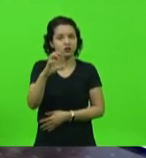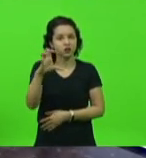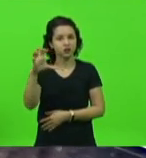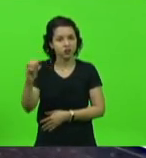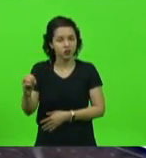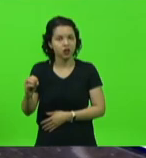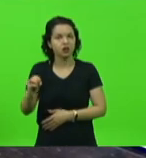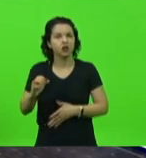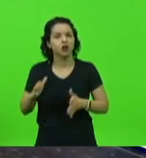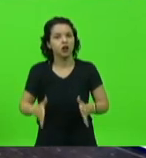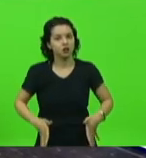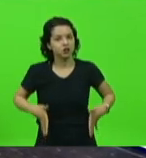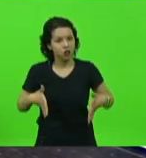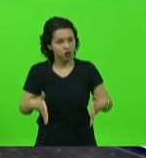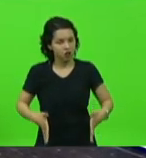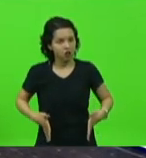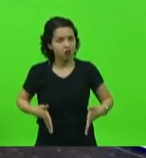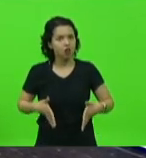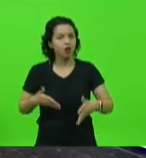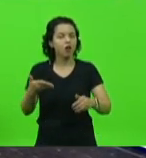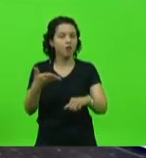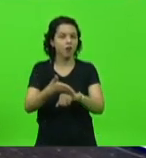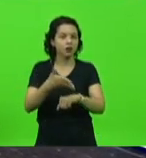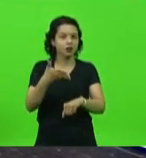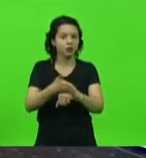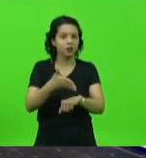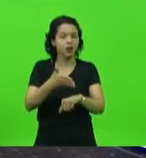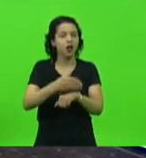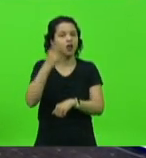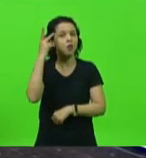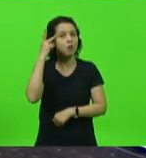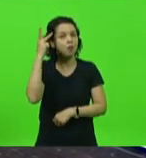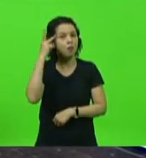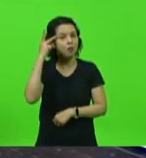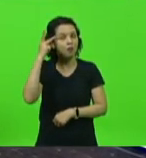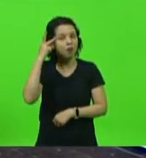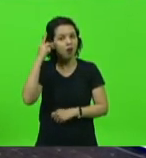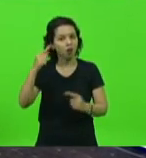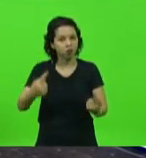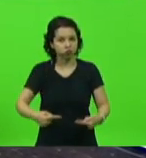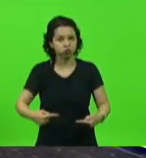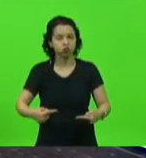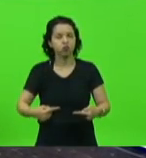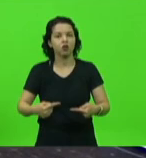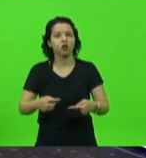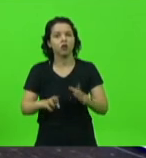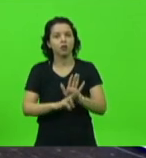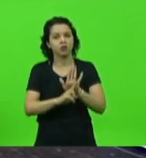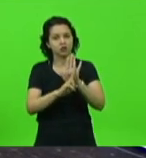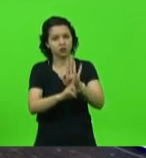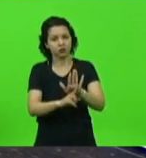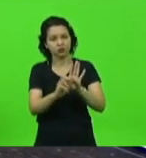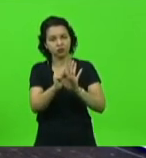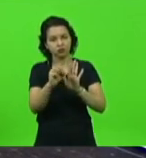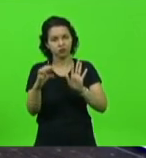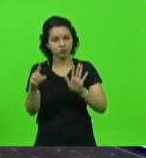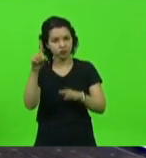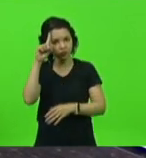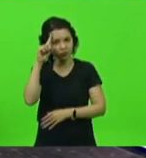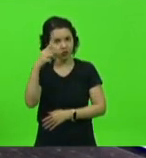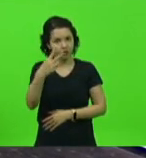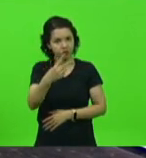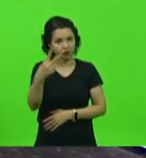participariam de um campeonato em São Paulo, que representariam Santa Catarina no dia 20, entre dia